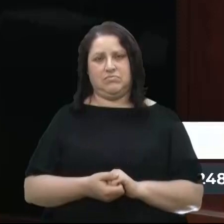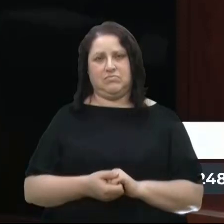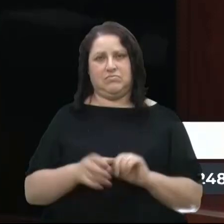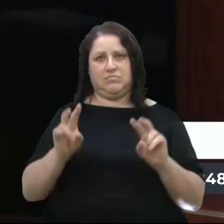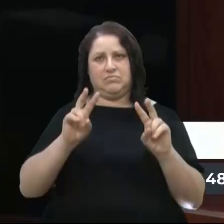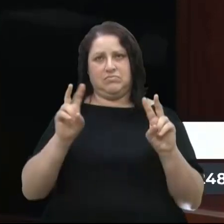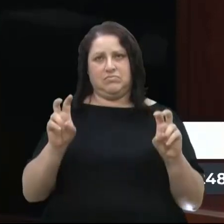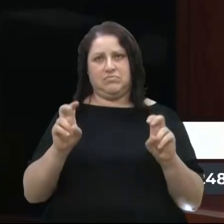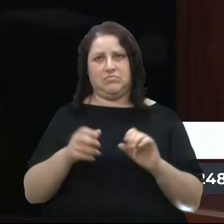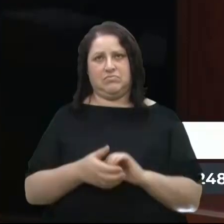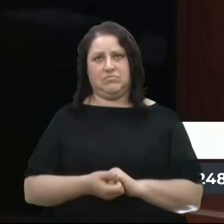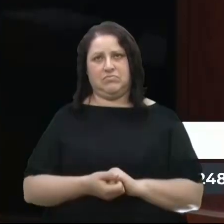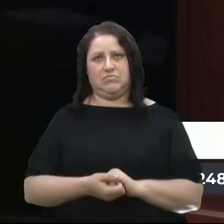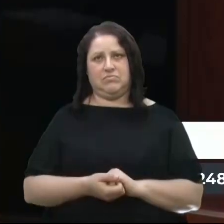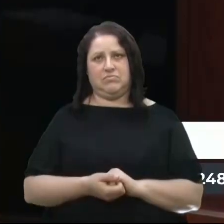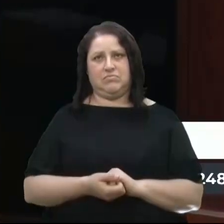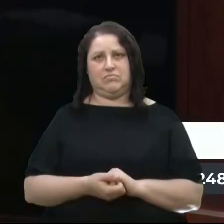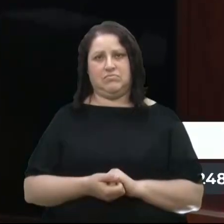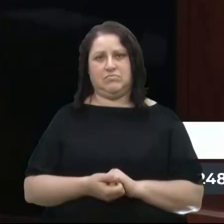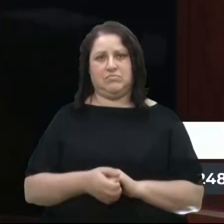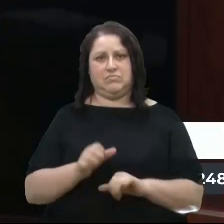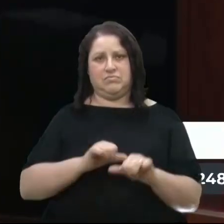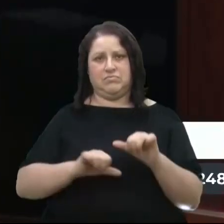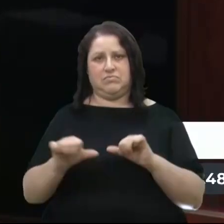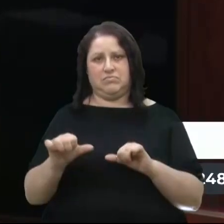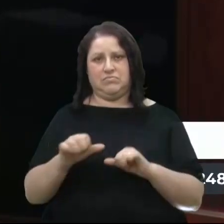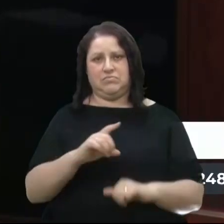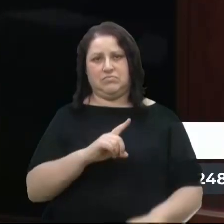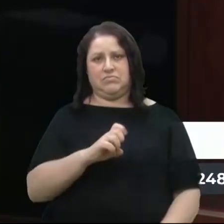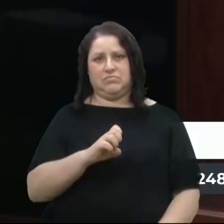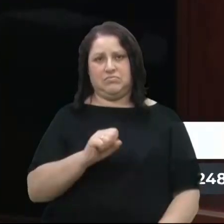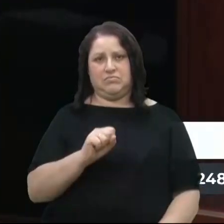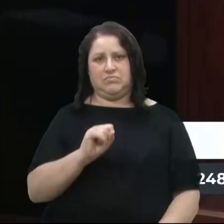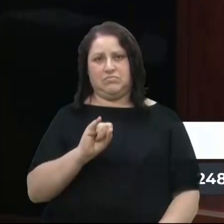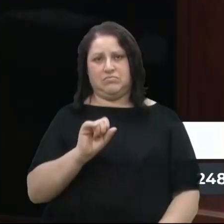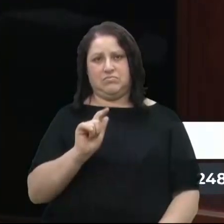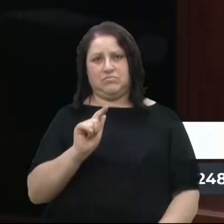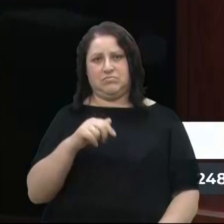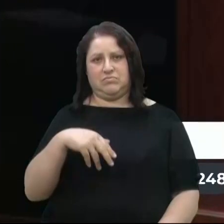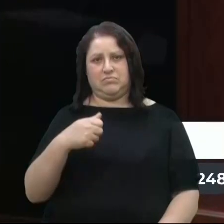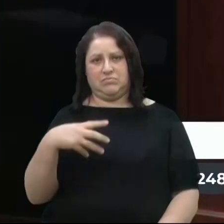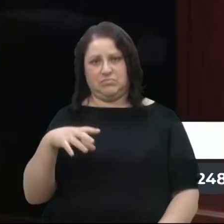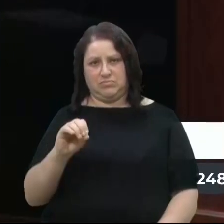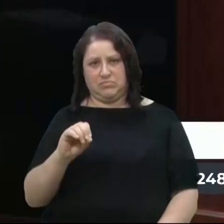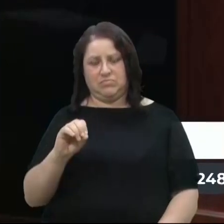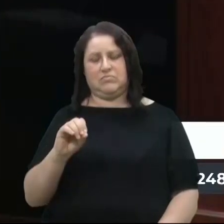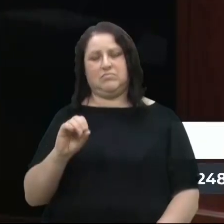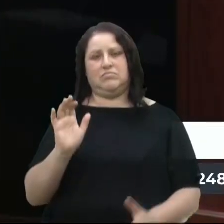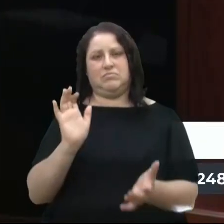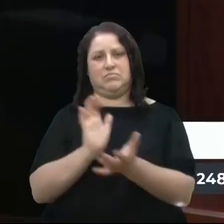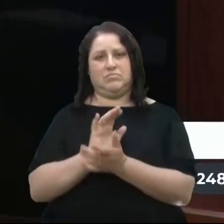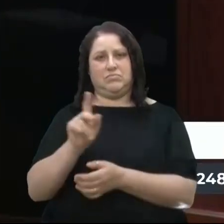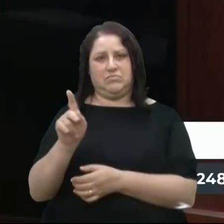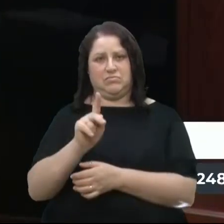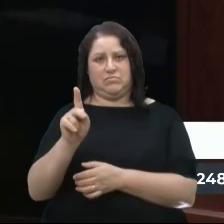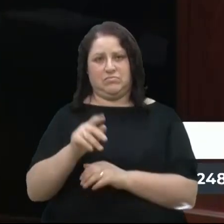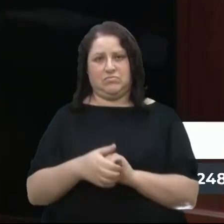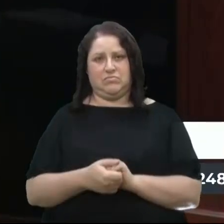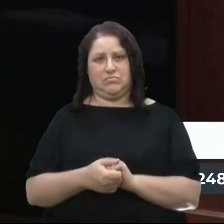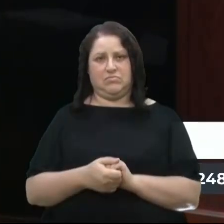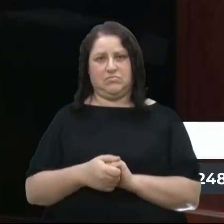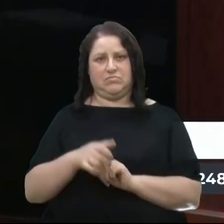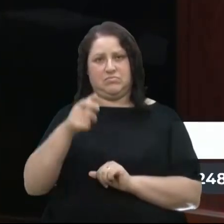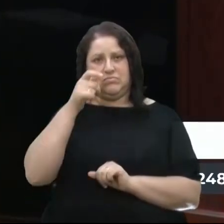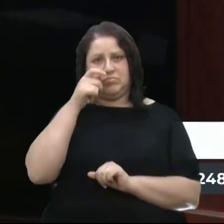trata da alteração de designação dos colegas professores. Para quem nos acompanha pela TV e os colegas